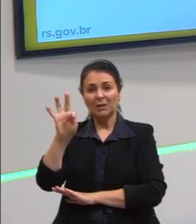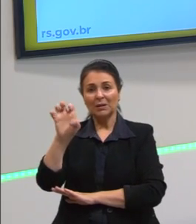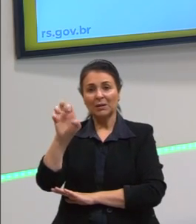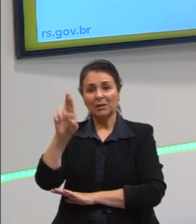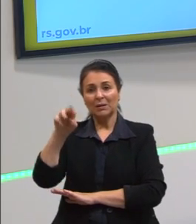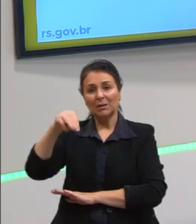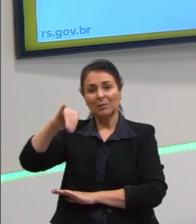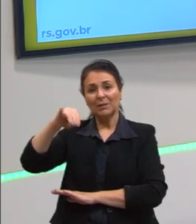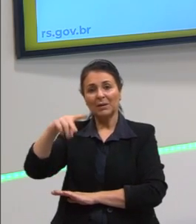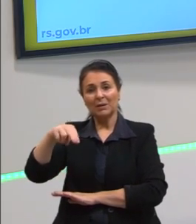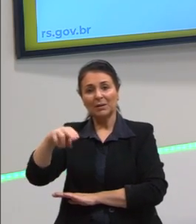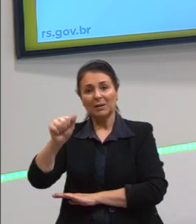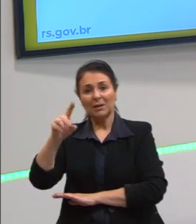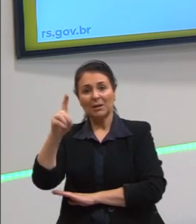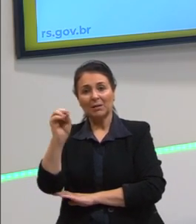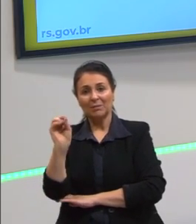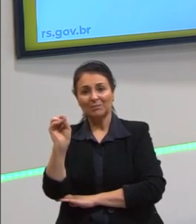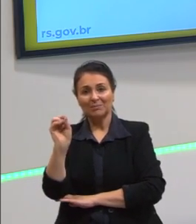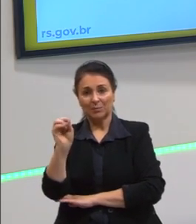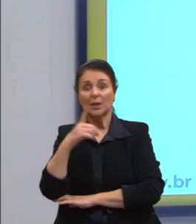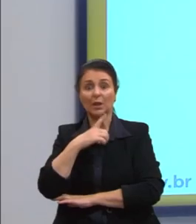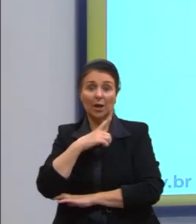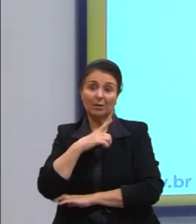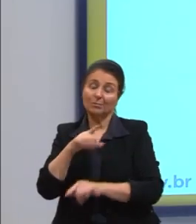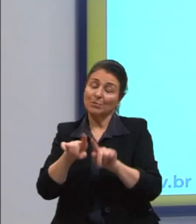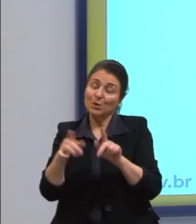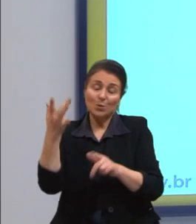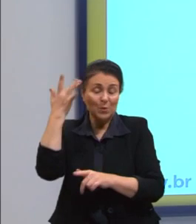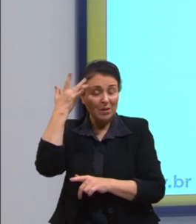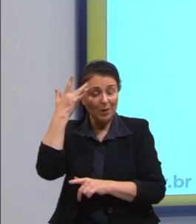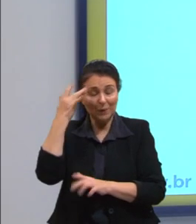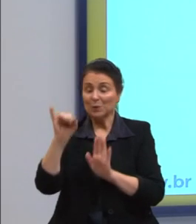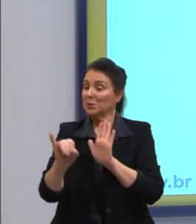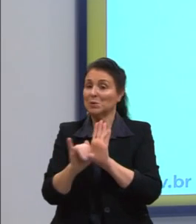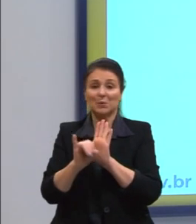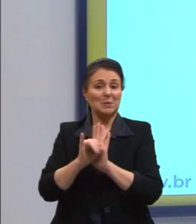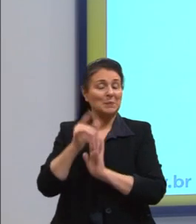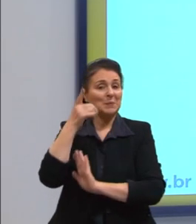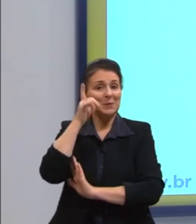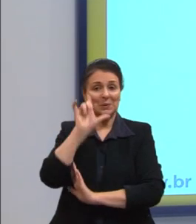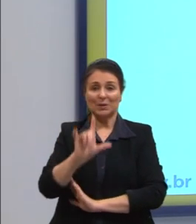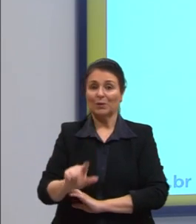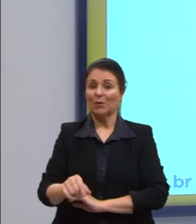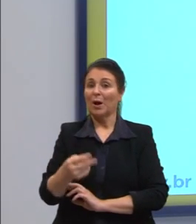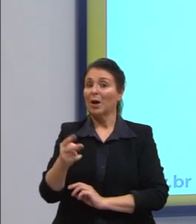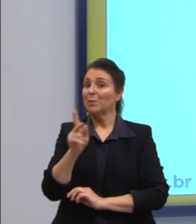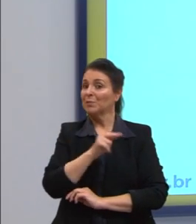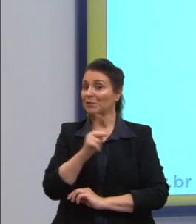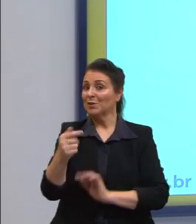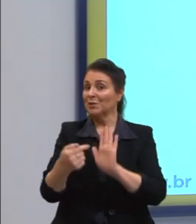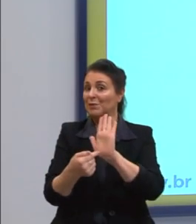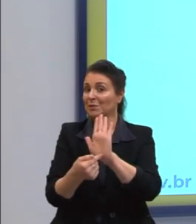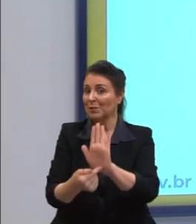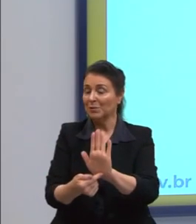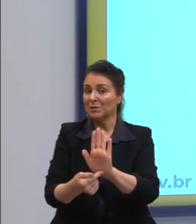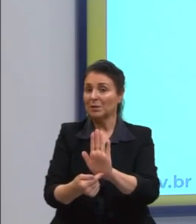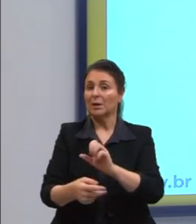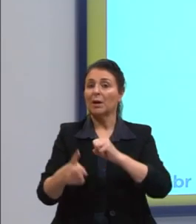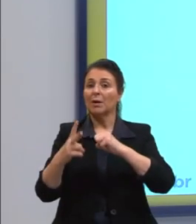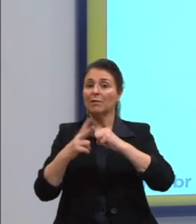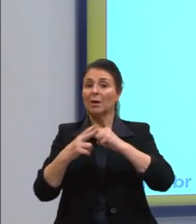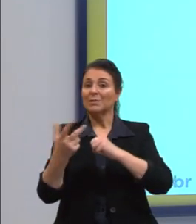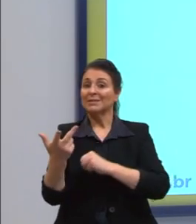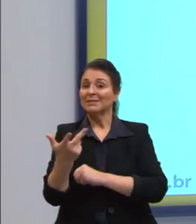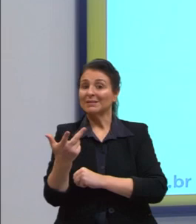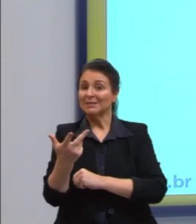determinar quem é ele. Olhem ali os dois casos em que ele acontece. Verbos na terceira